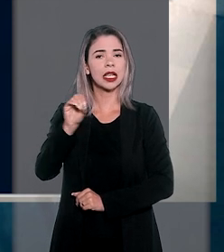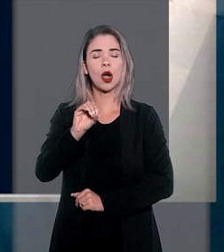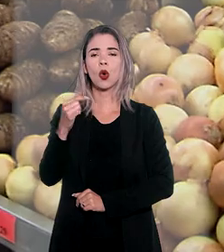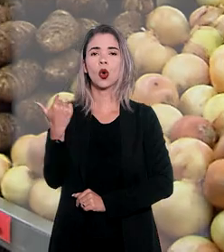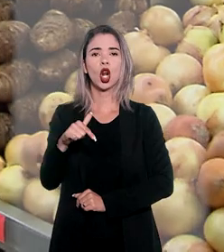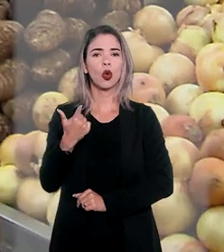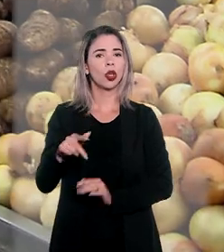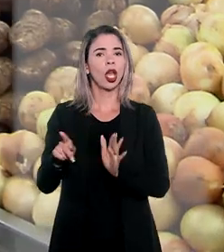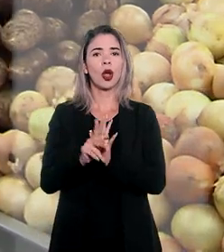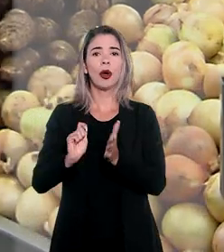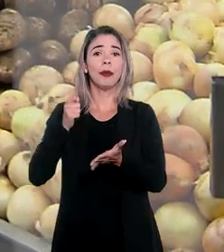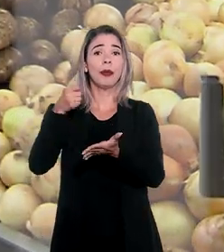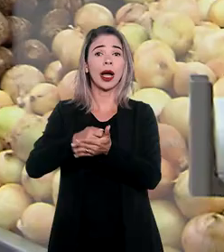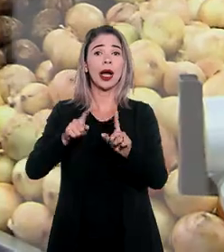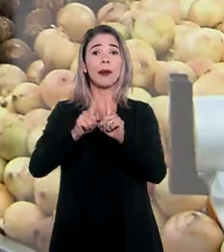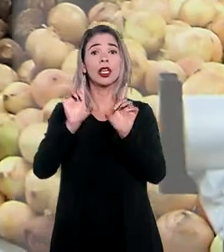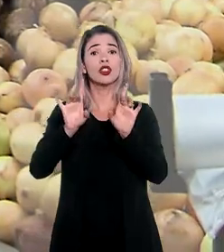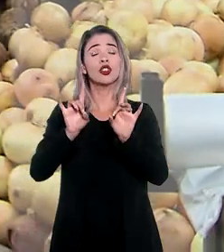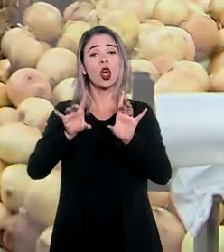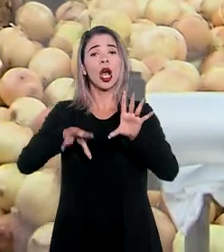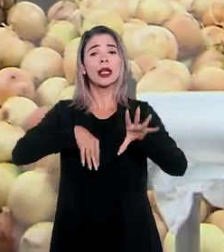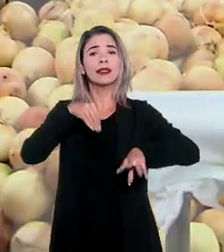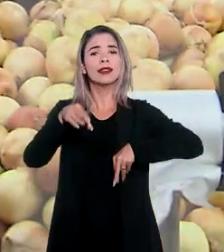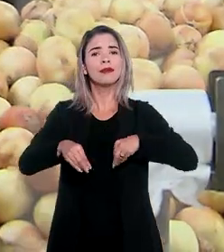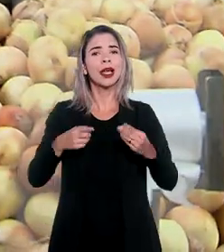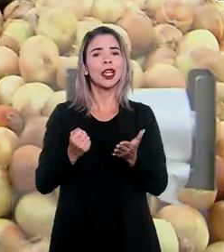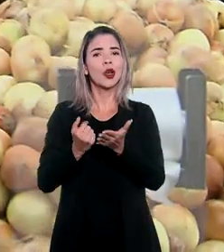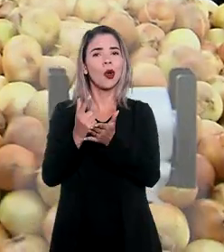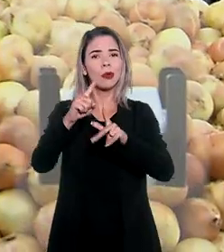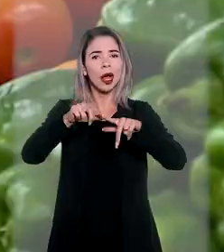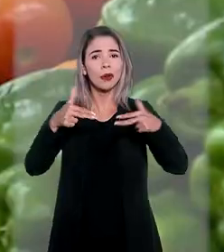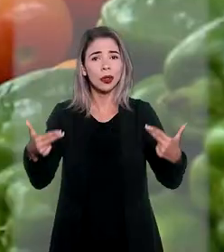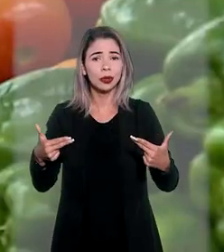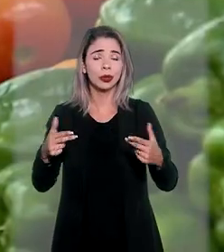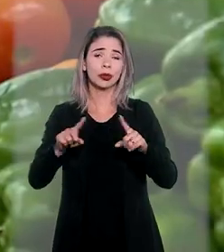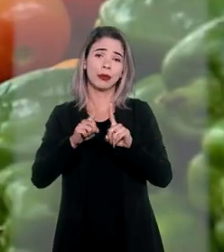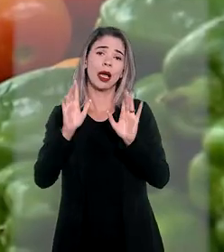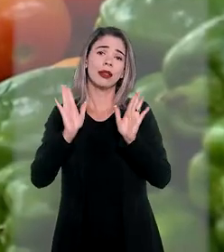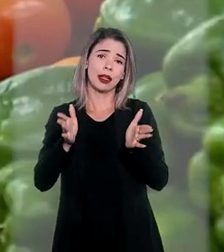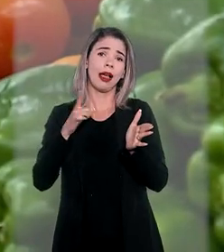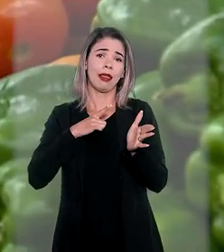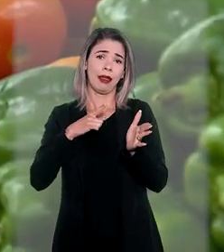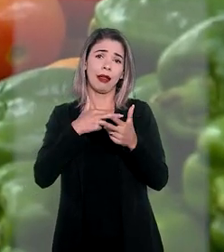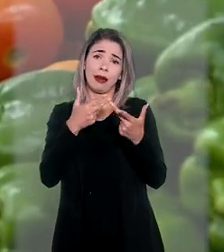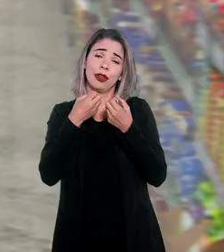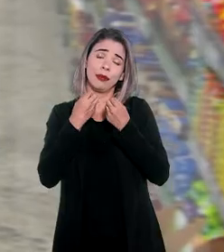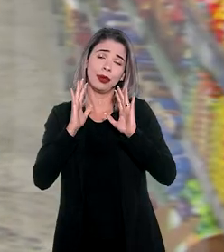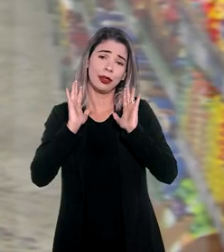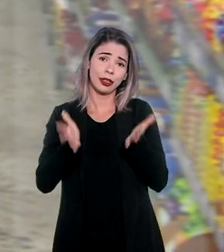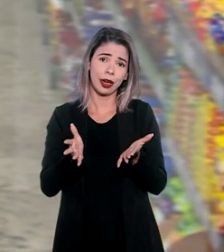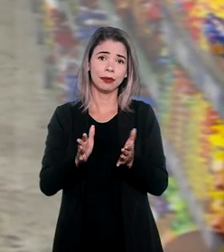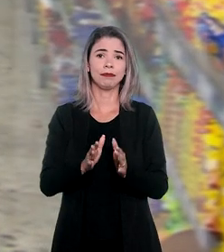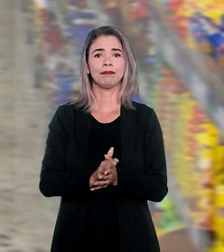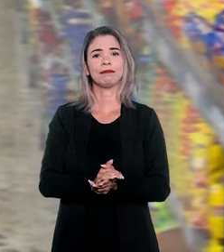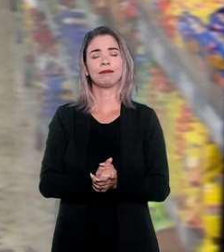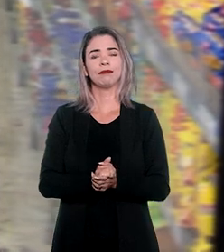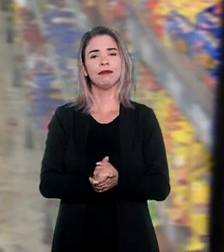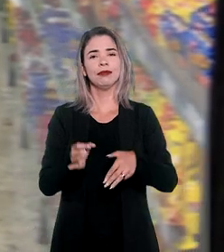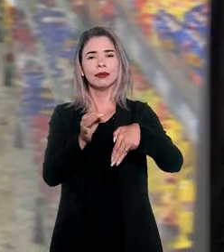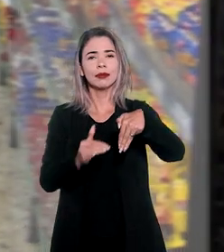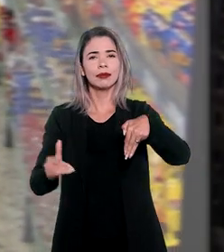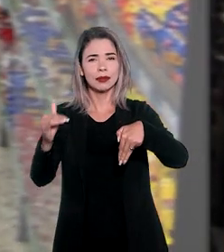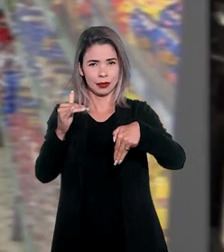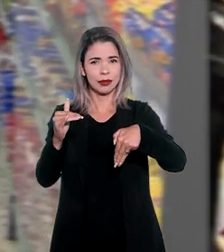receita, mas despesa decorrente da aquisição de produtos, ainda que com benefícios. Segundo a ministra, em